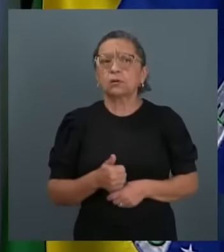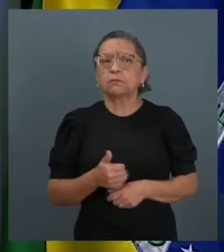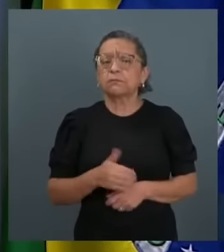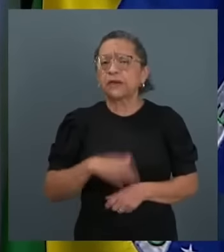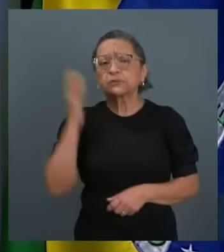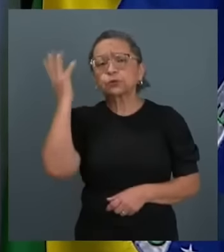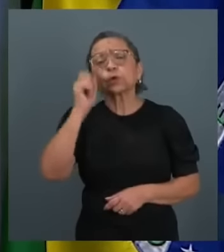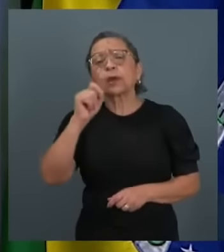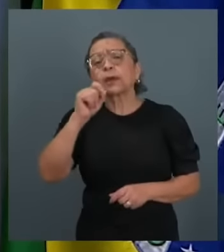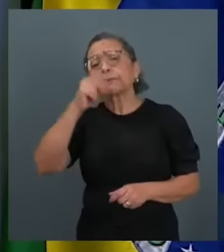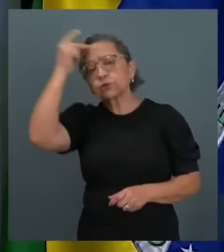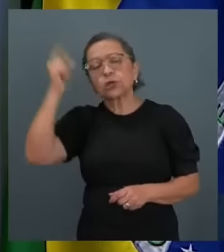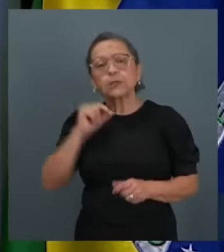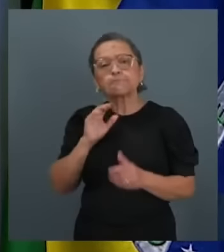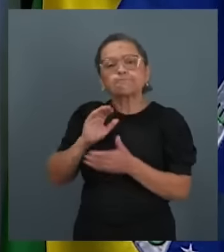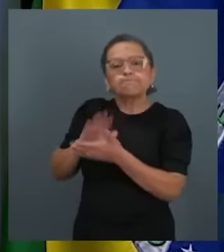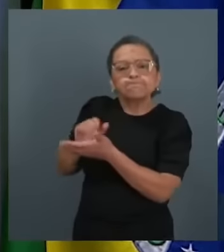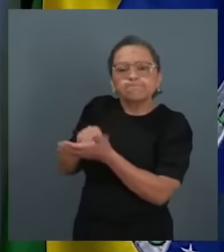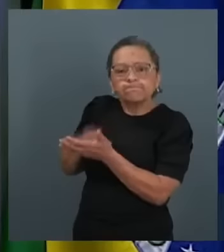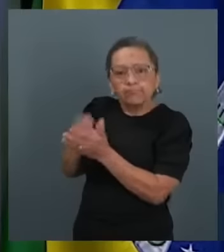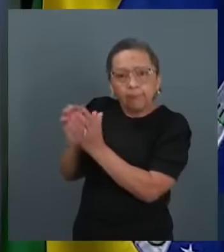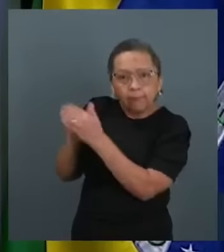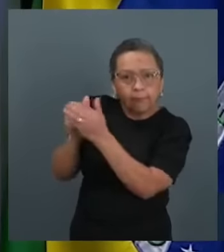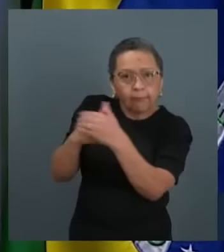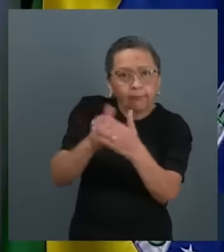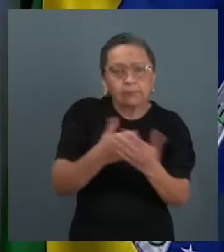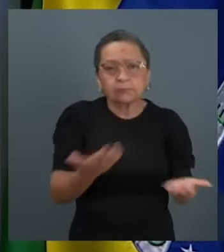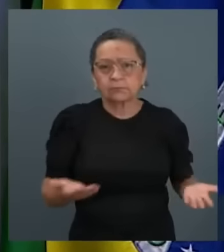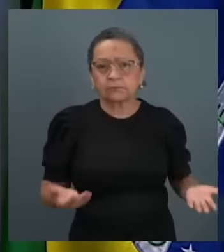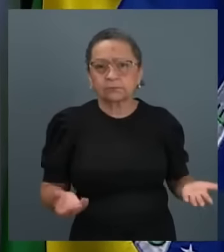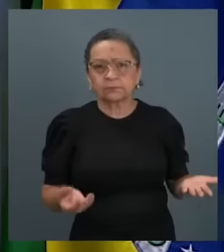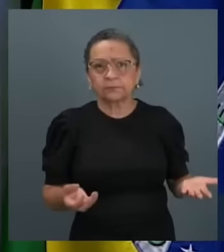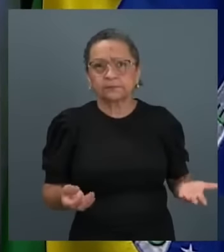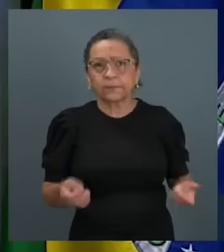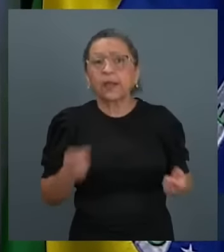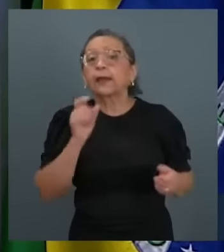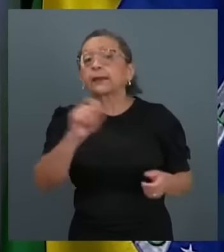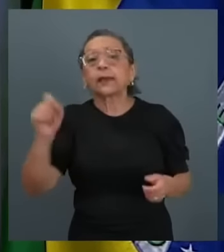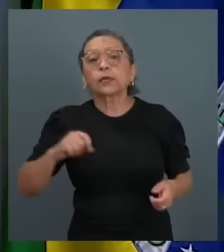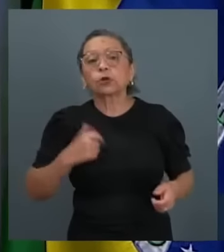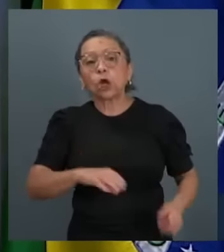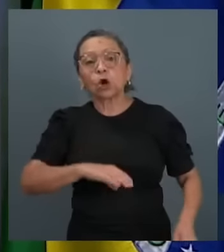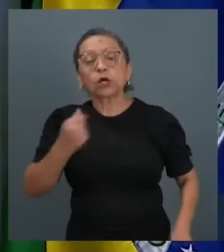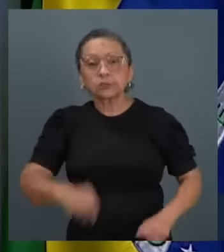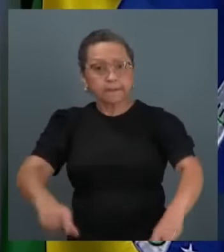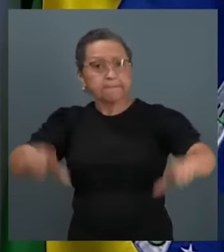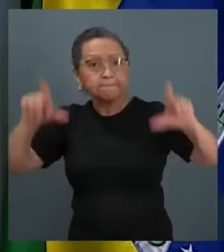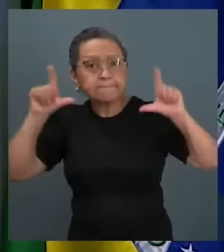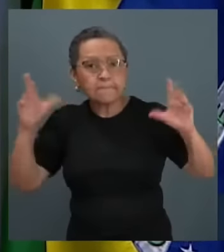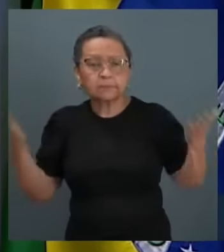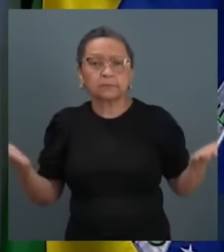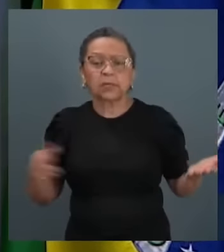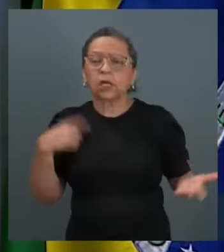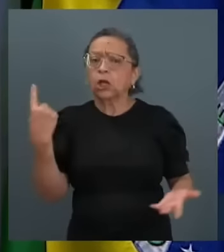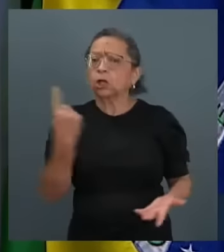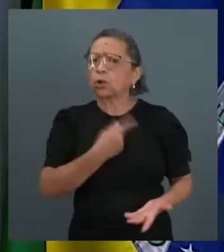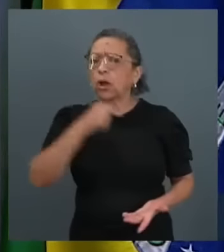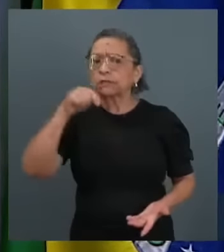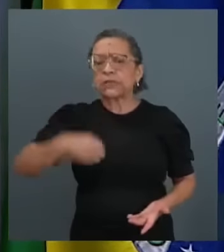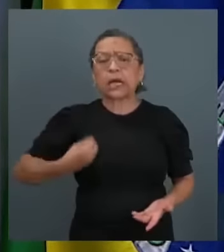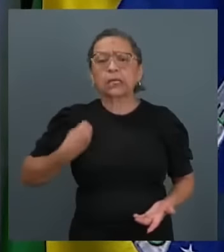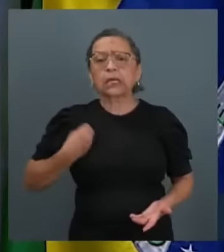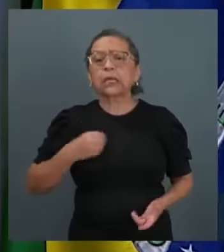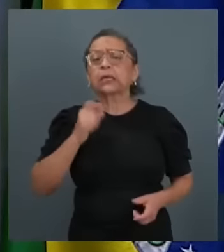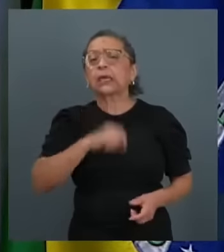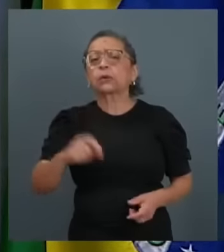se esconde, sabe? Quem se esconde, quem não tem coragem de botar a cara. Nós não estamos aqui nomeados por um